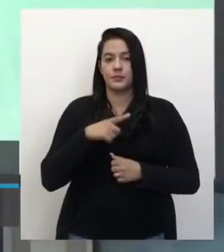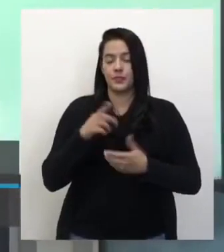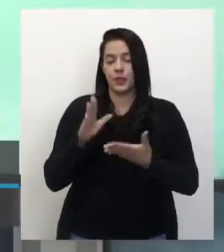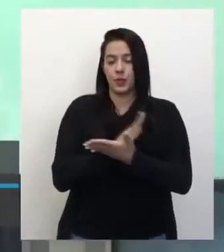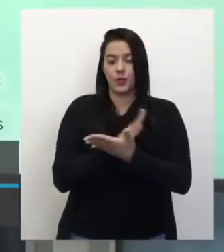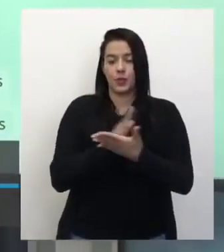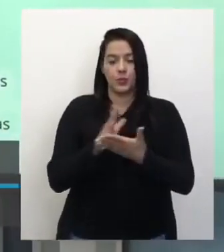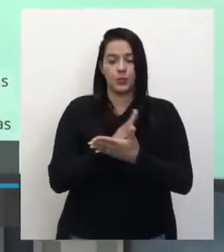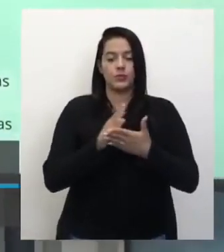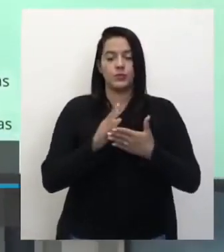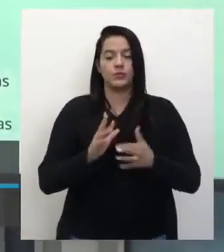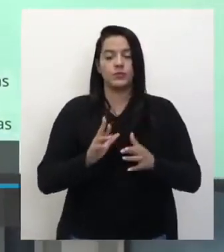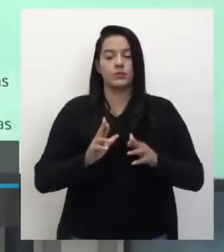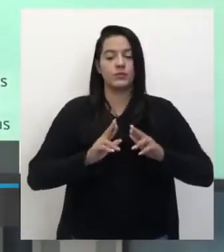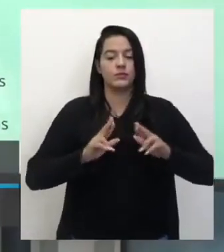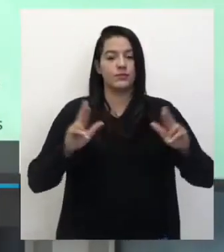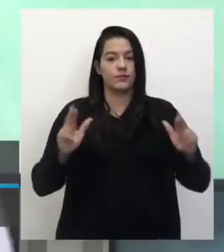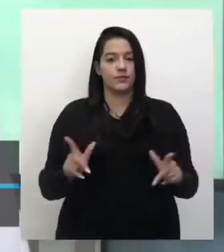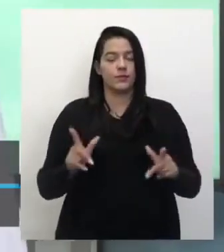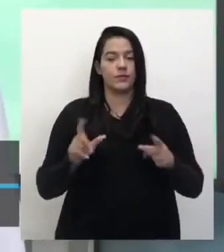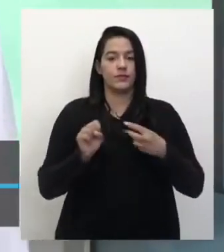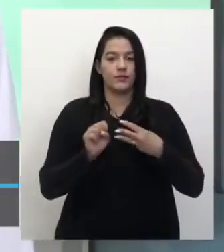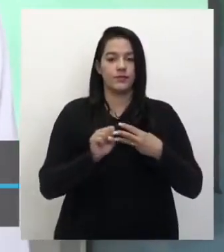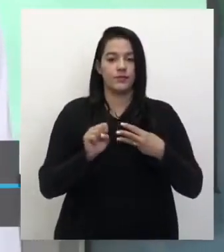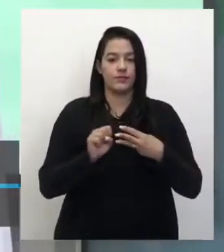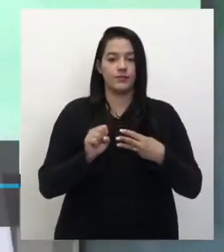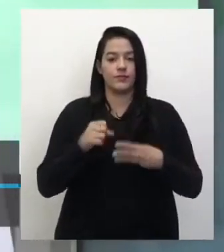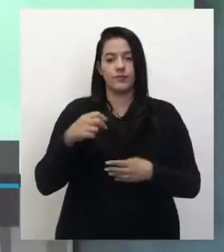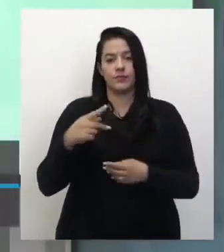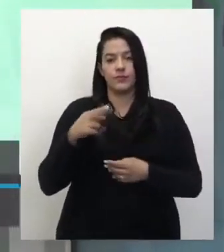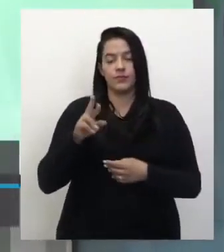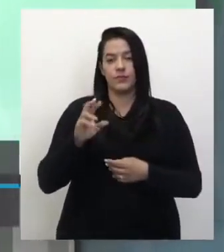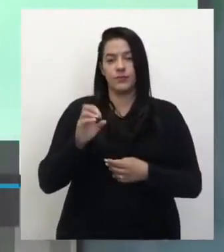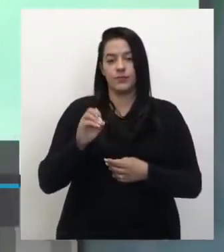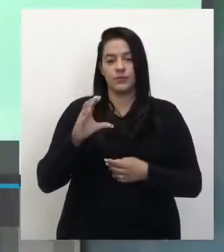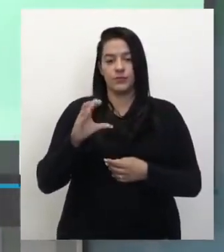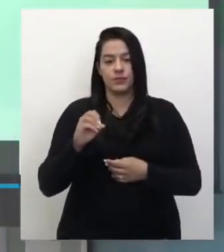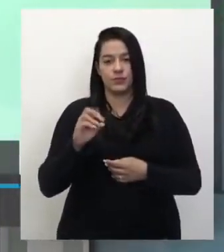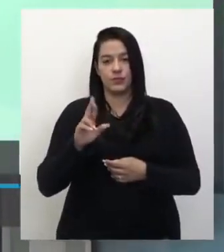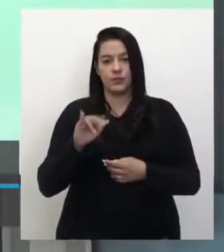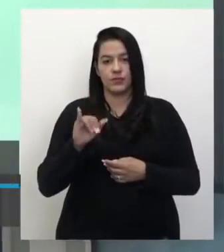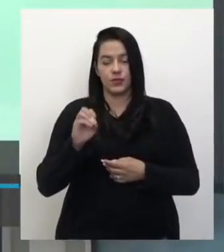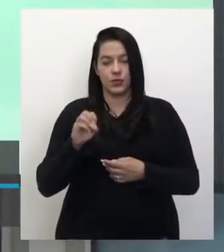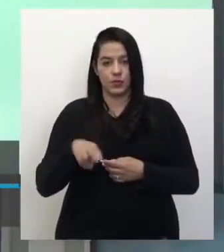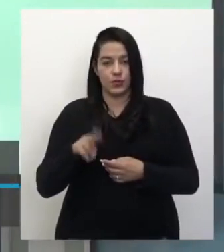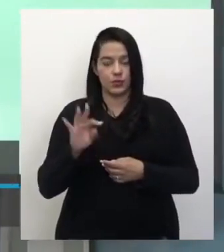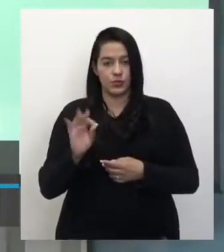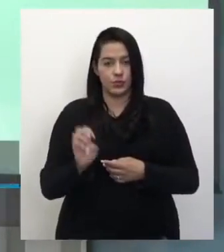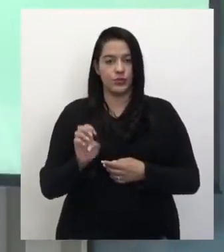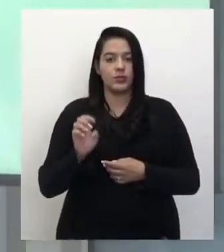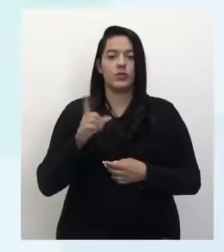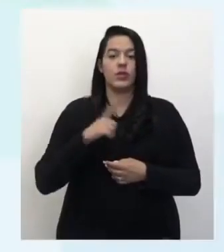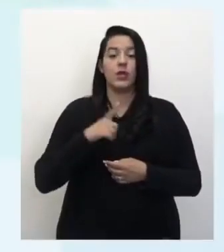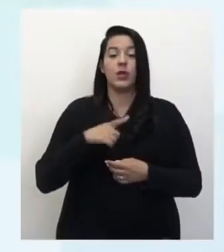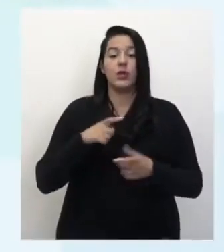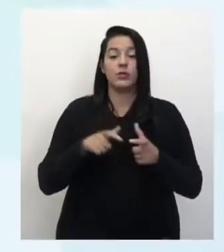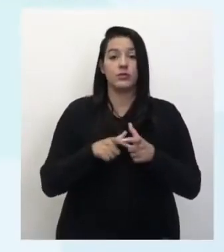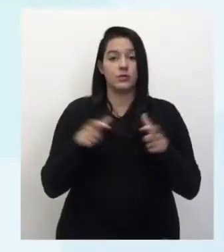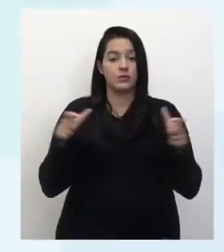diferenciar as células procariontes das células eucariontes é o tamanho.